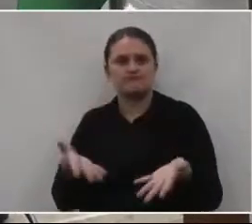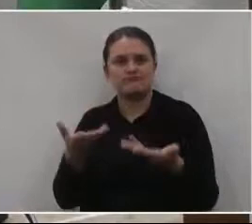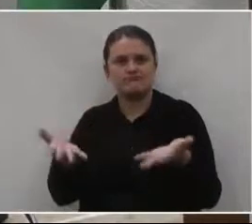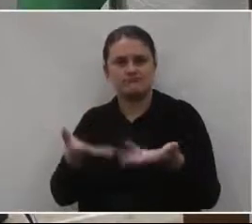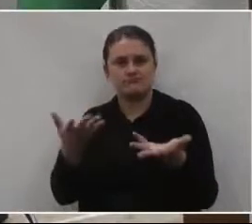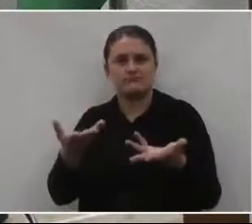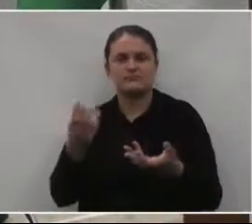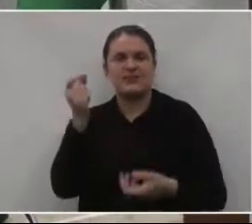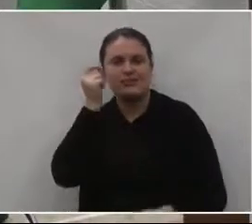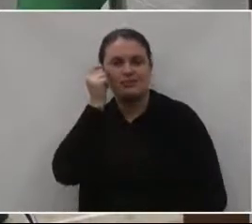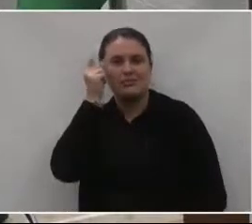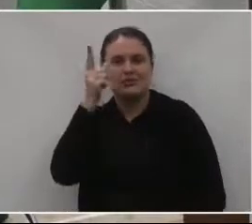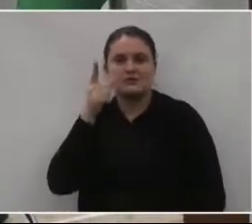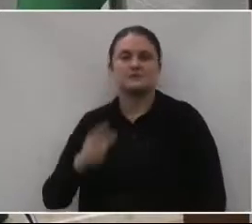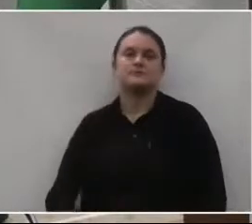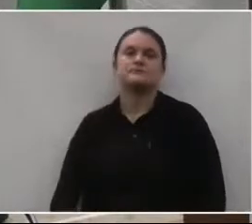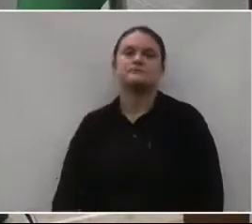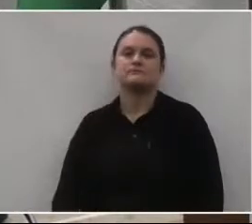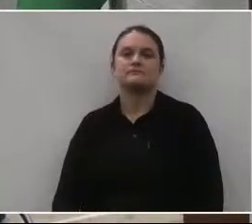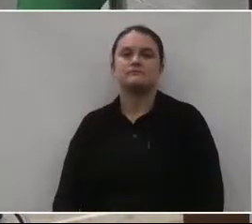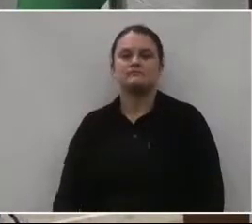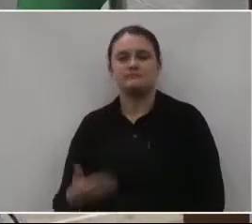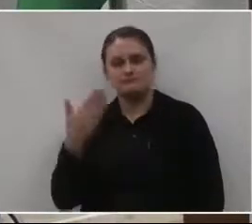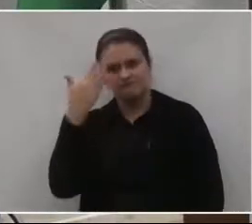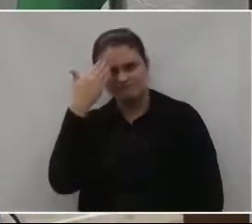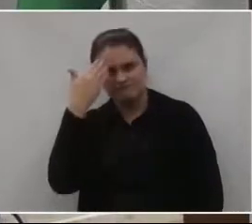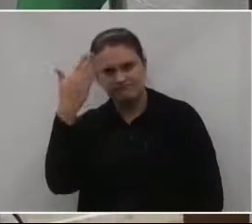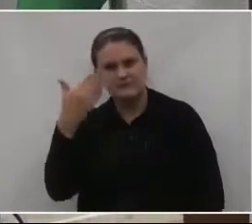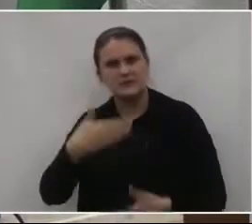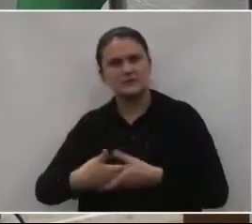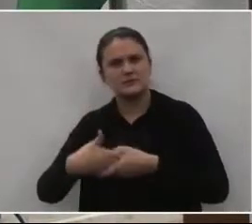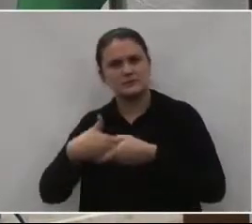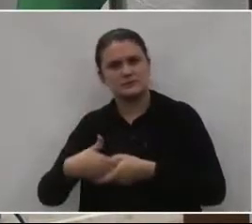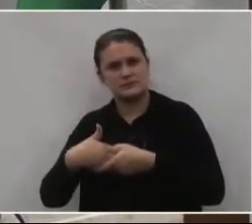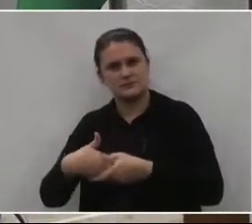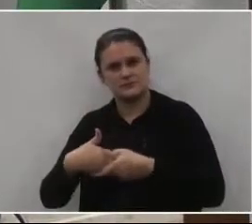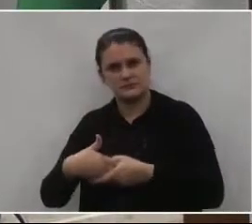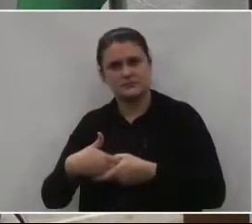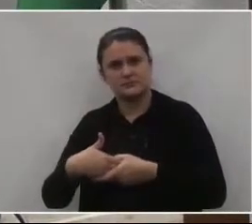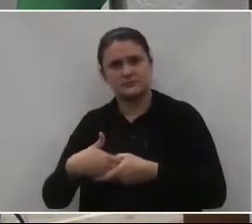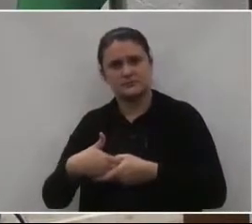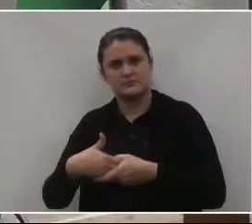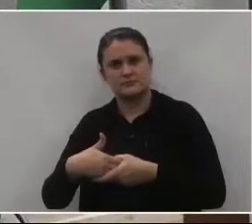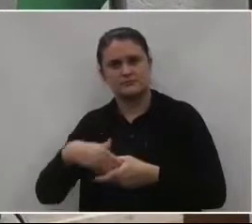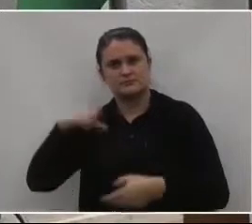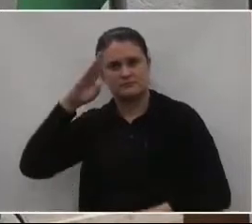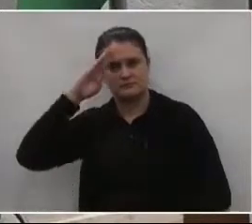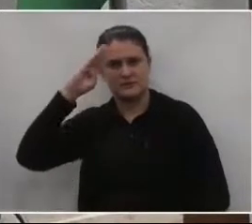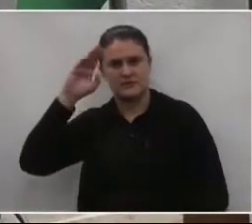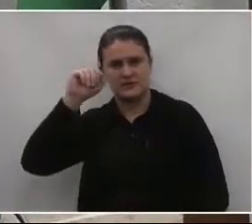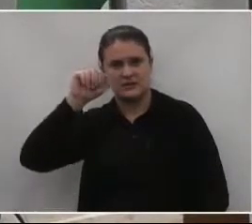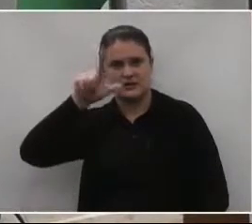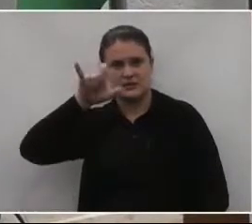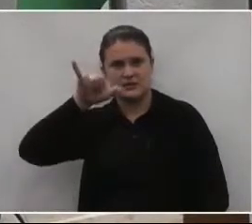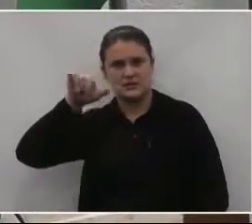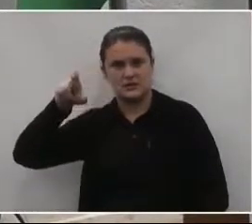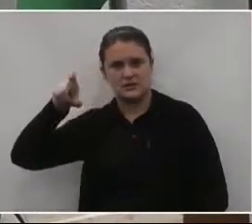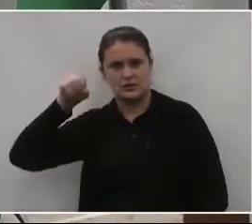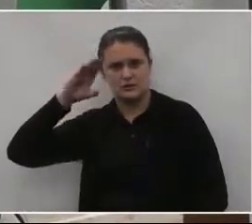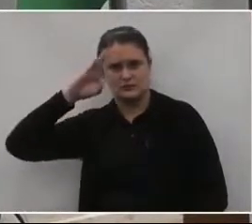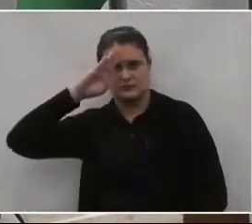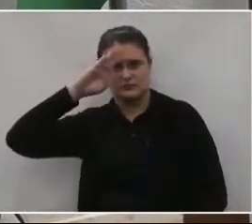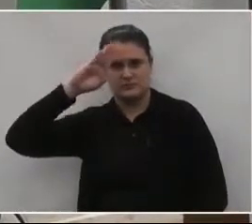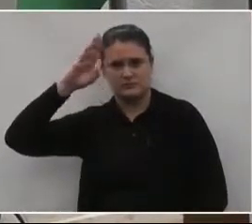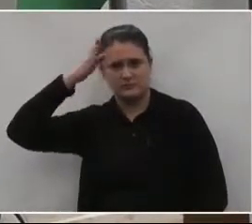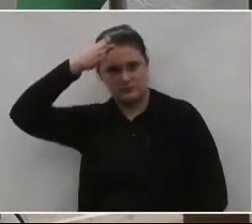idealização. Saudar aqui também e dar os parabéns ao Tenente Aleixo do Corpo de Bombeiros, o